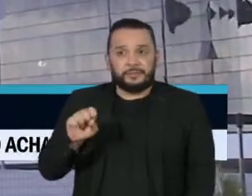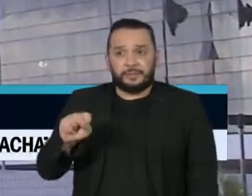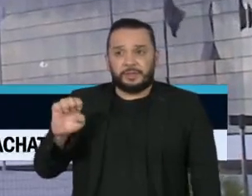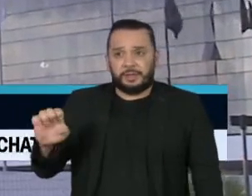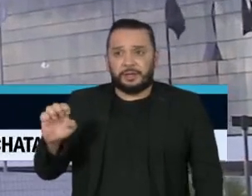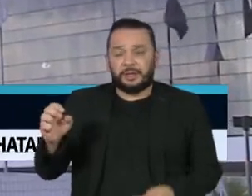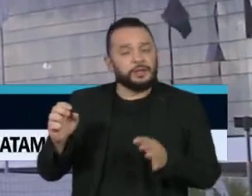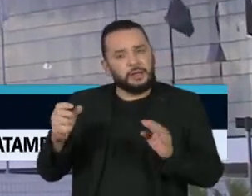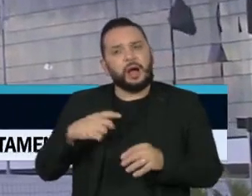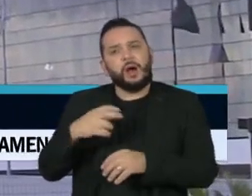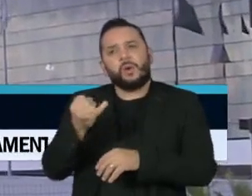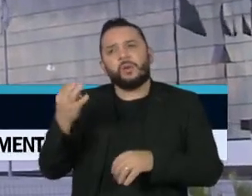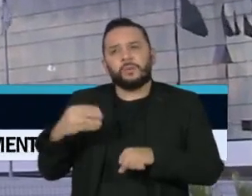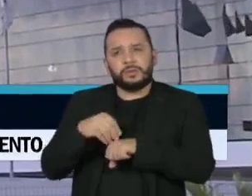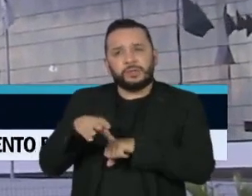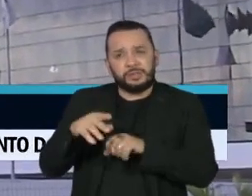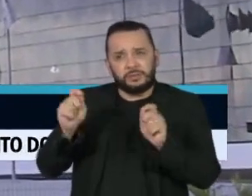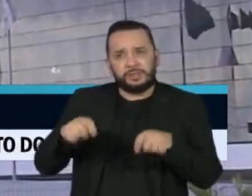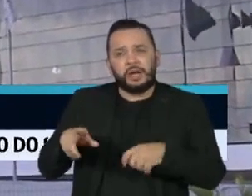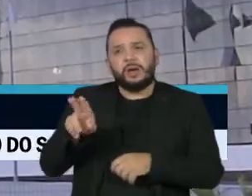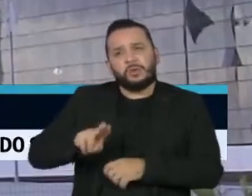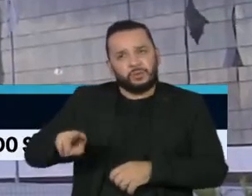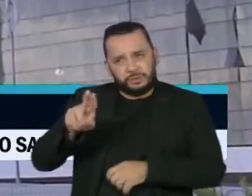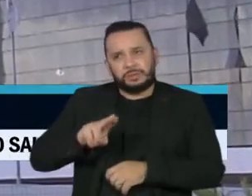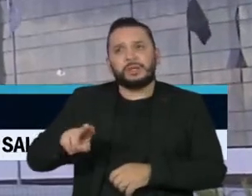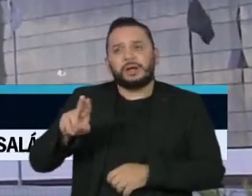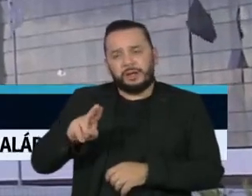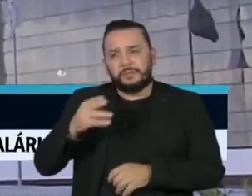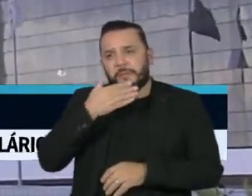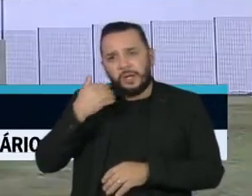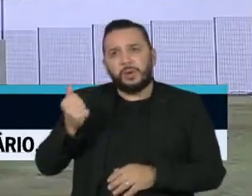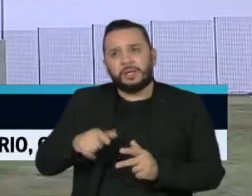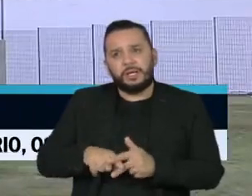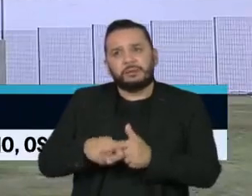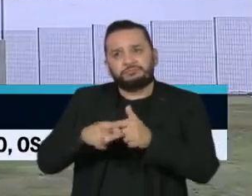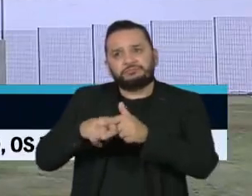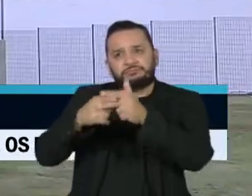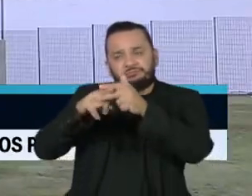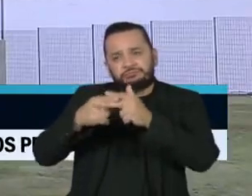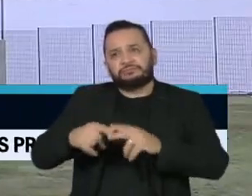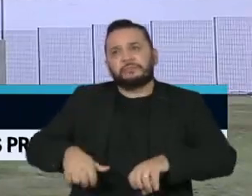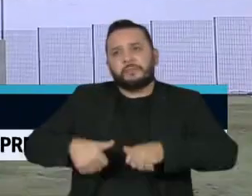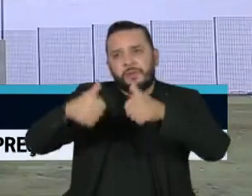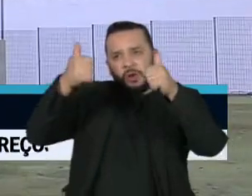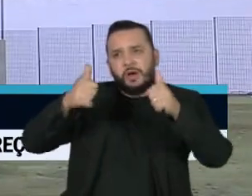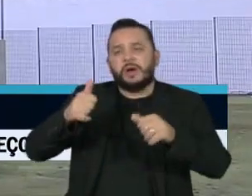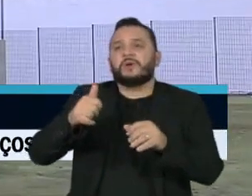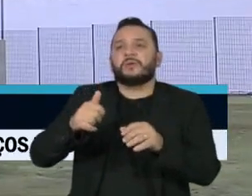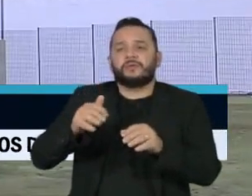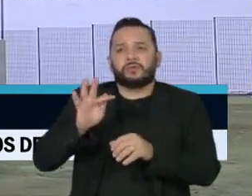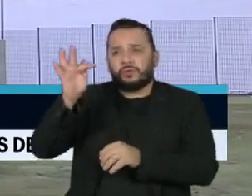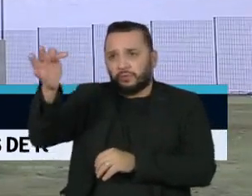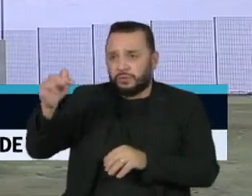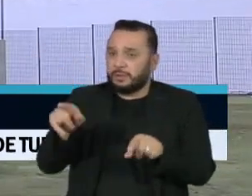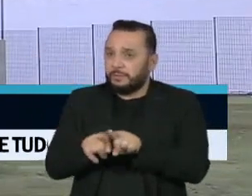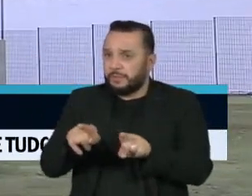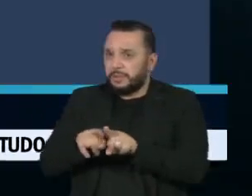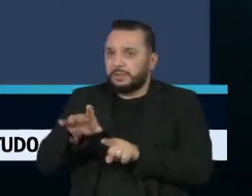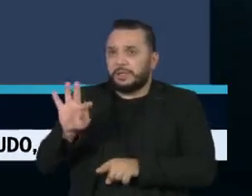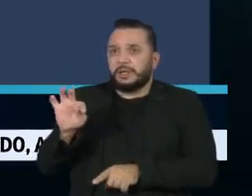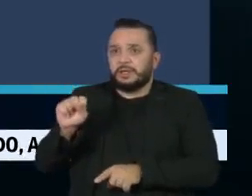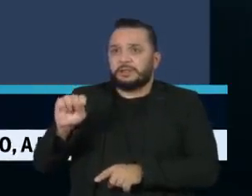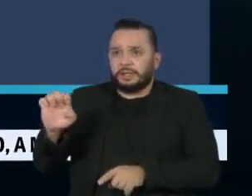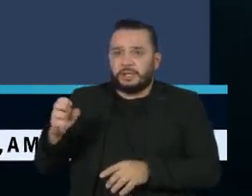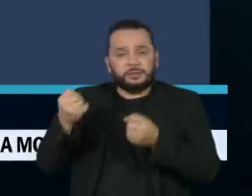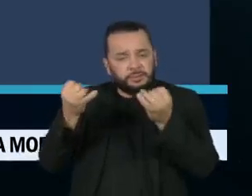algumas sugestões podem ser usadas para eventuais melhorias no futuro. E numa espécie de recado, o tribunal destacou